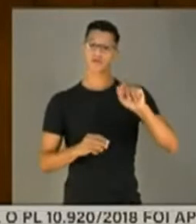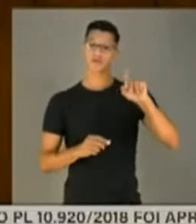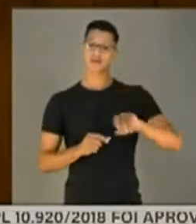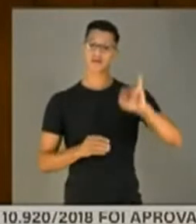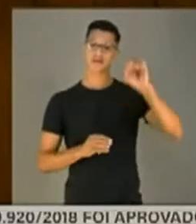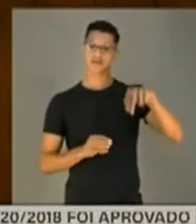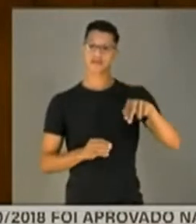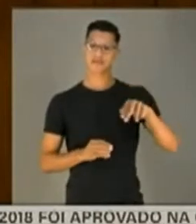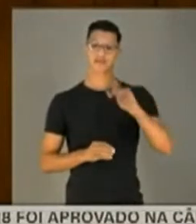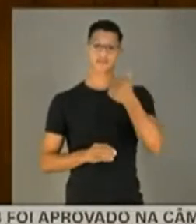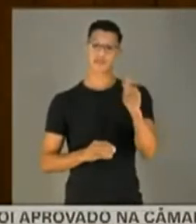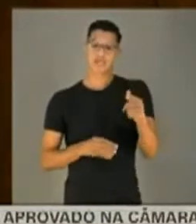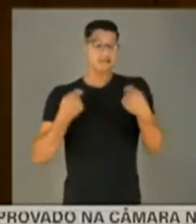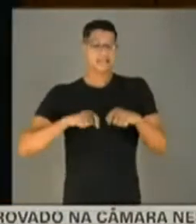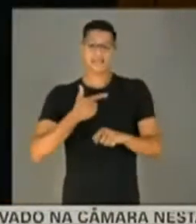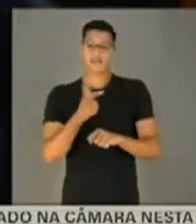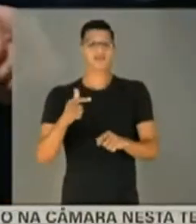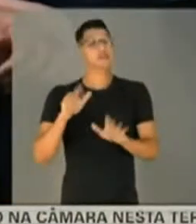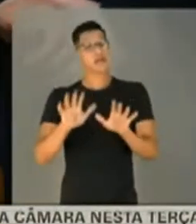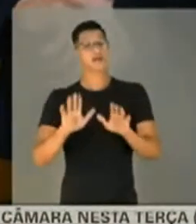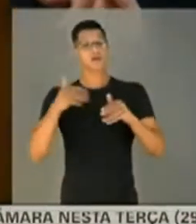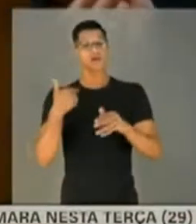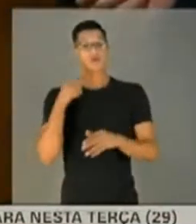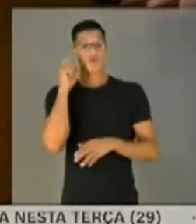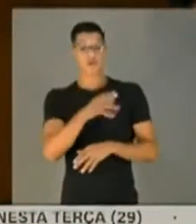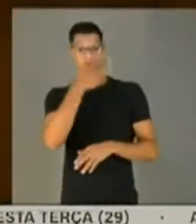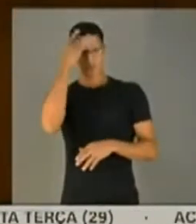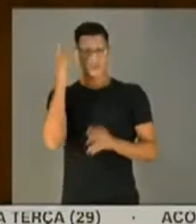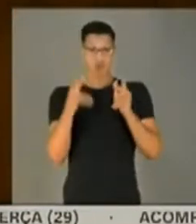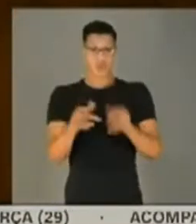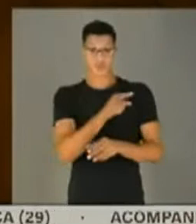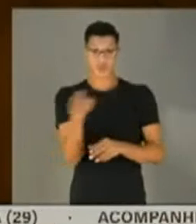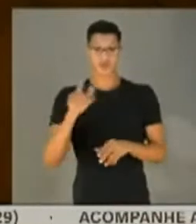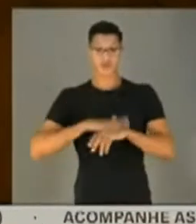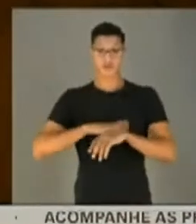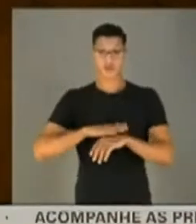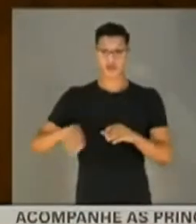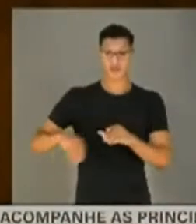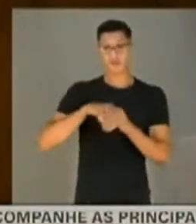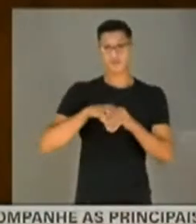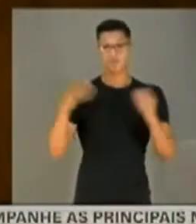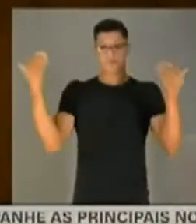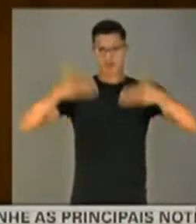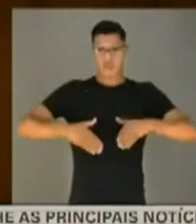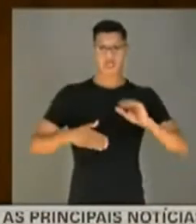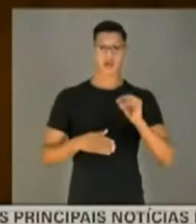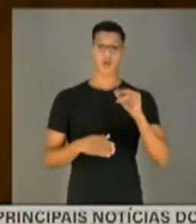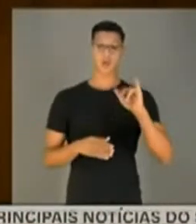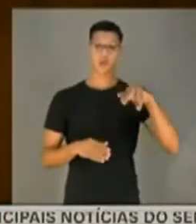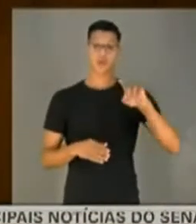houve a necessidade. E aí, quando eu vejo pessoas como o senhor, que fizeram parte, direta ou indiretamente,